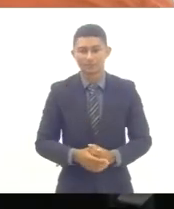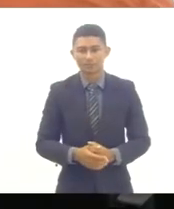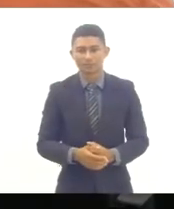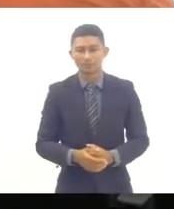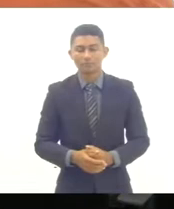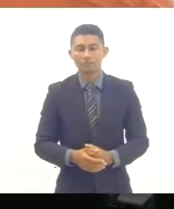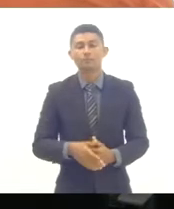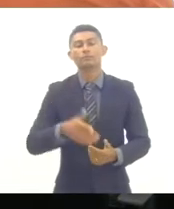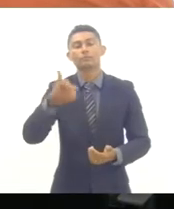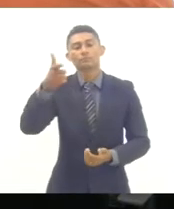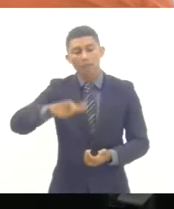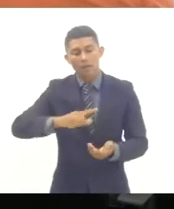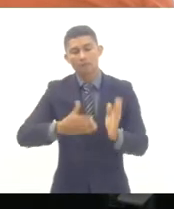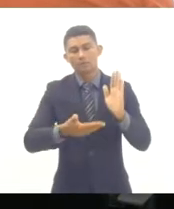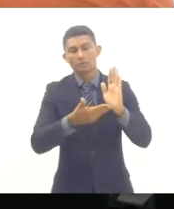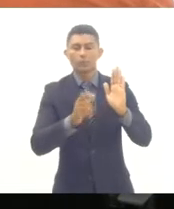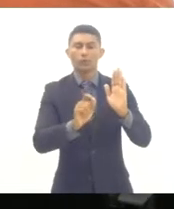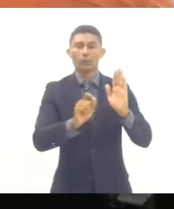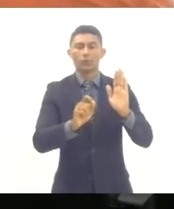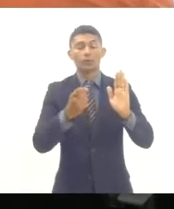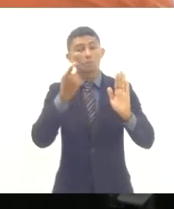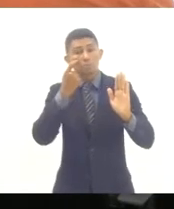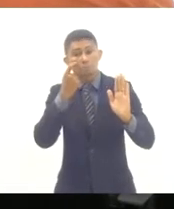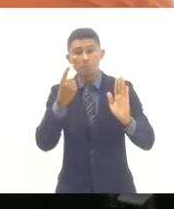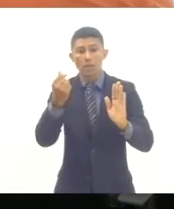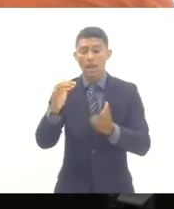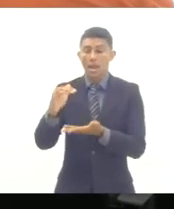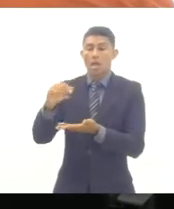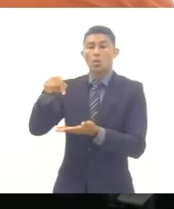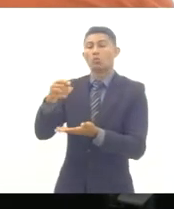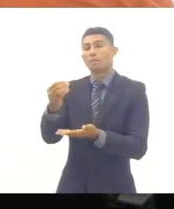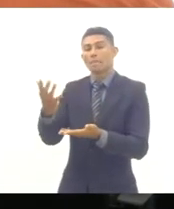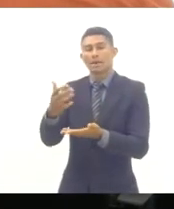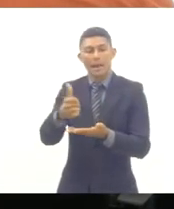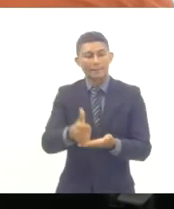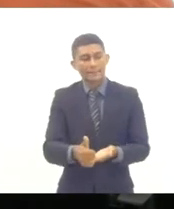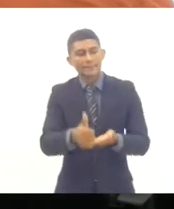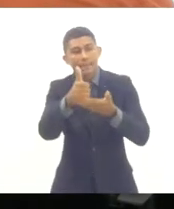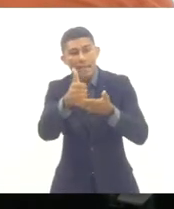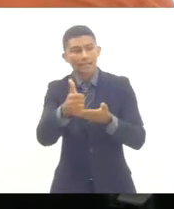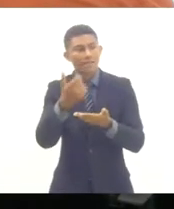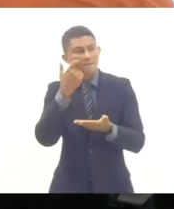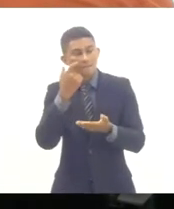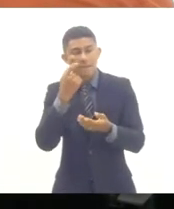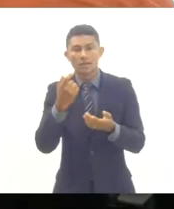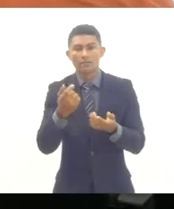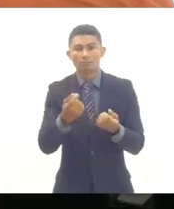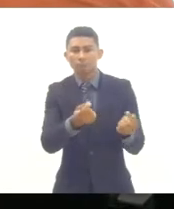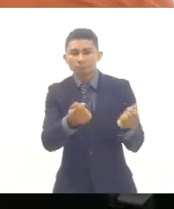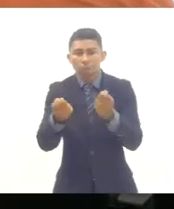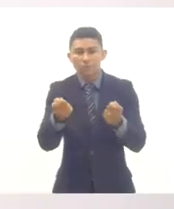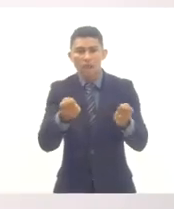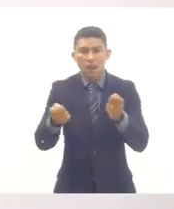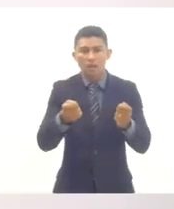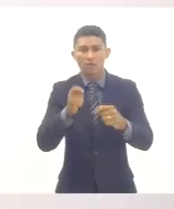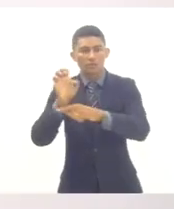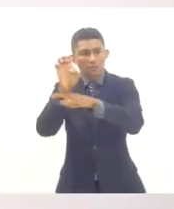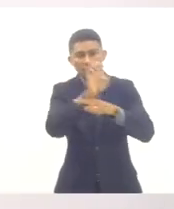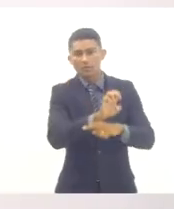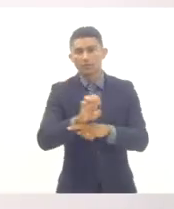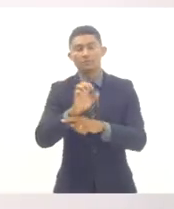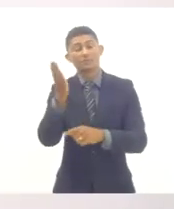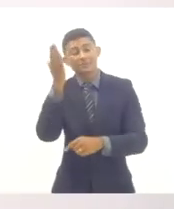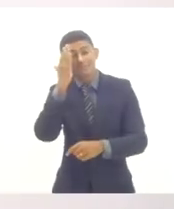Além disso, a ampliação dos recursos para assistência técnica, financeira, da União, dos Estados. Nós sabemos que, durante a pandemia,